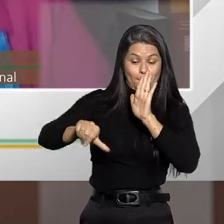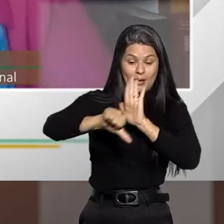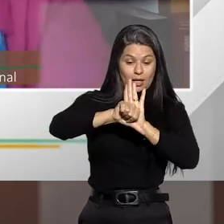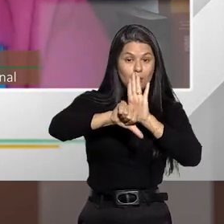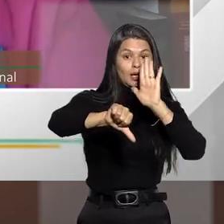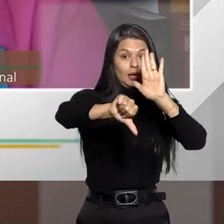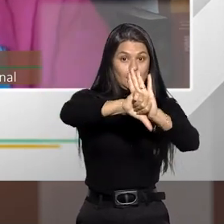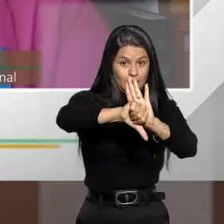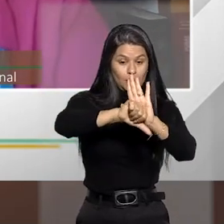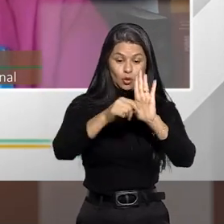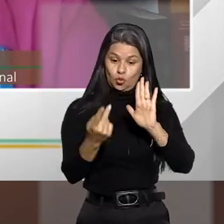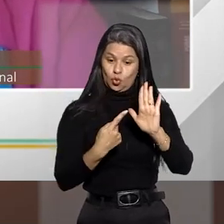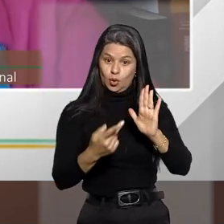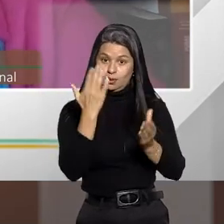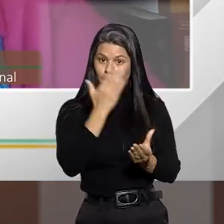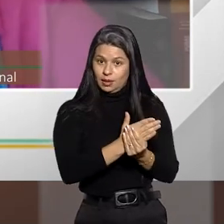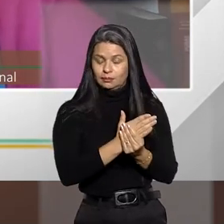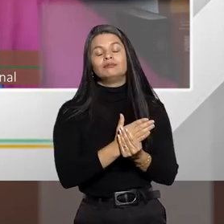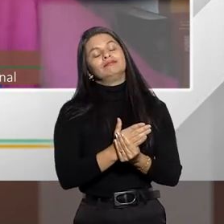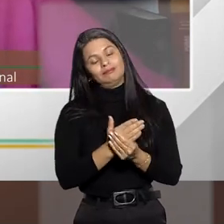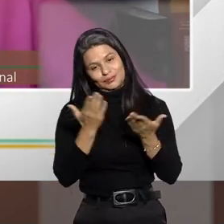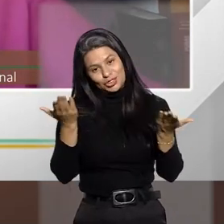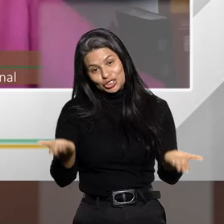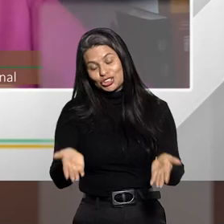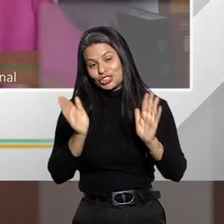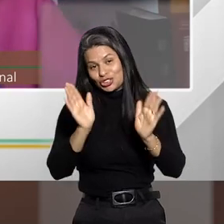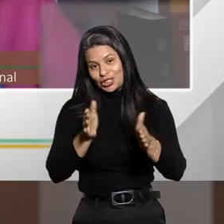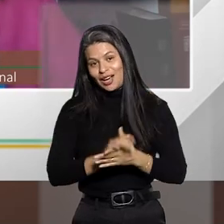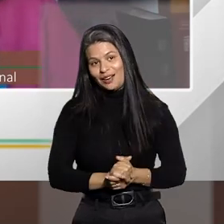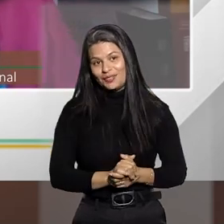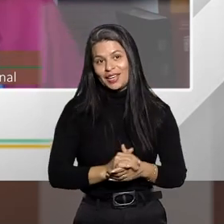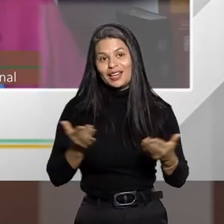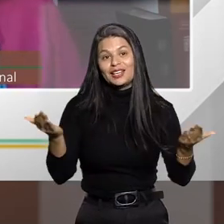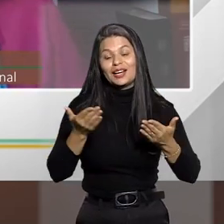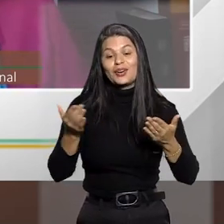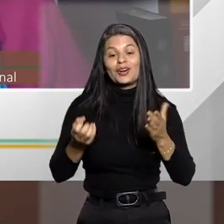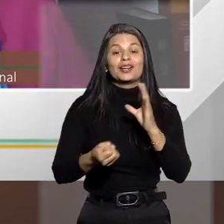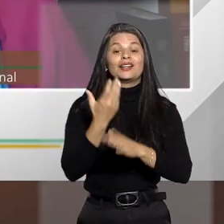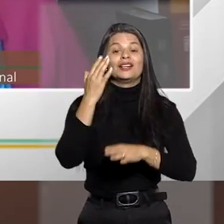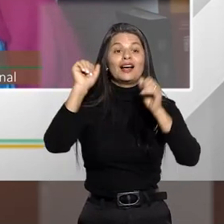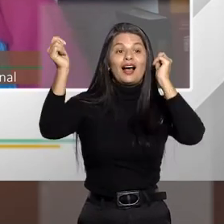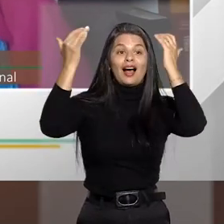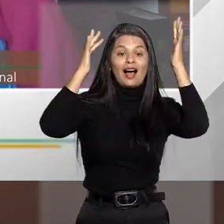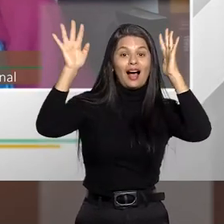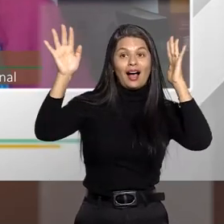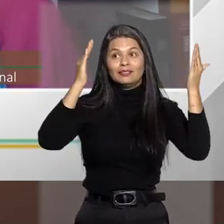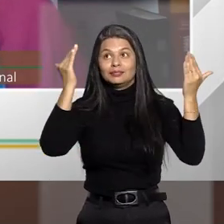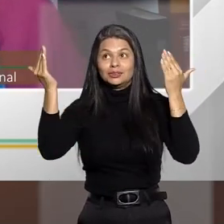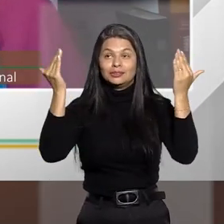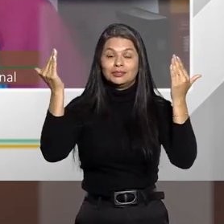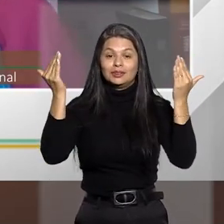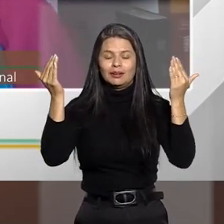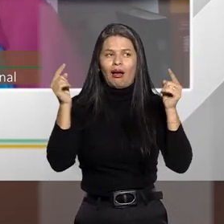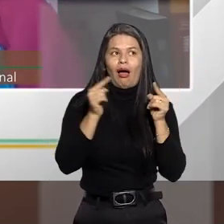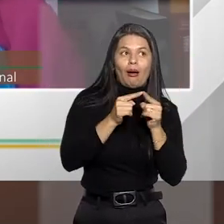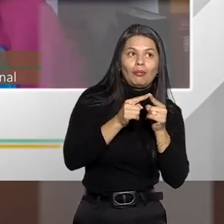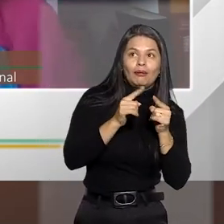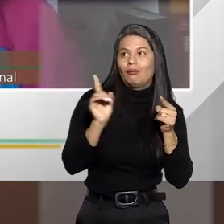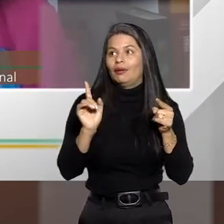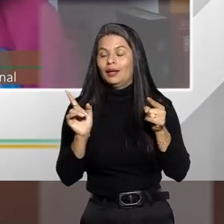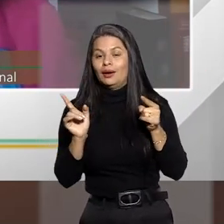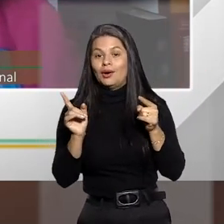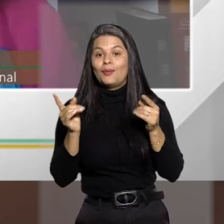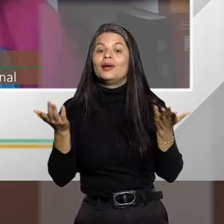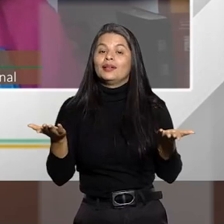material, ele está sendo processado por outro crime, né? E aí vem a dúvida desse caso, afinal de contas, aplica ou não? E é exatamente para